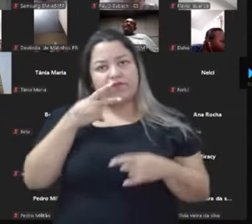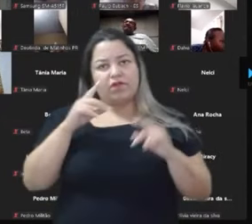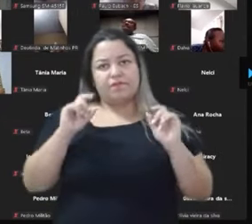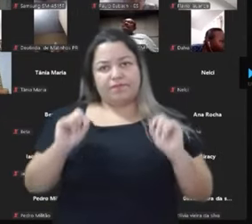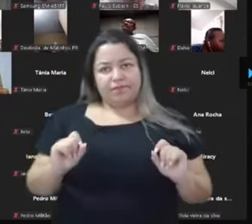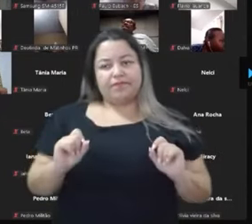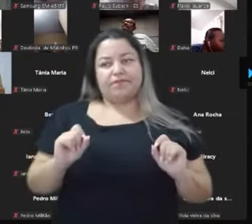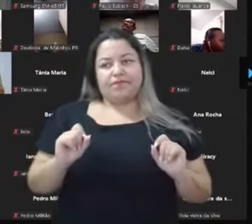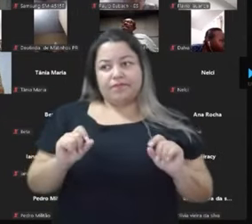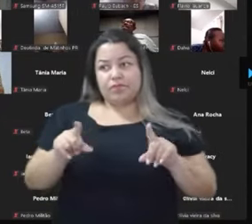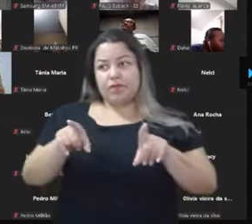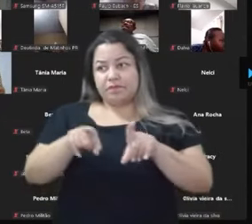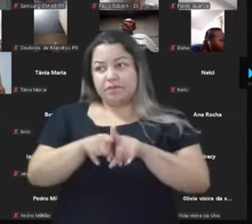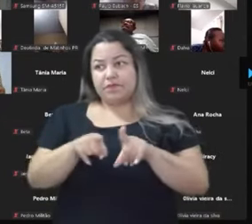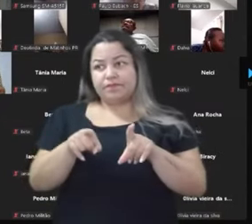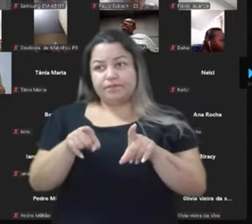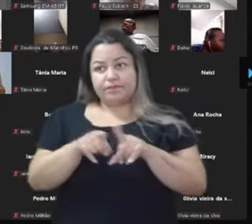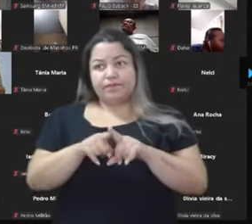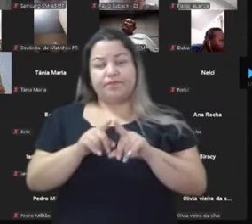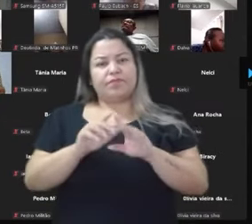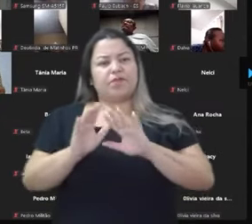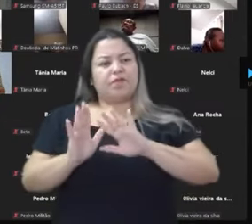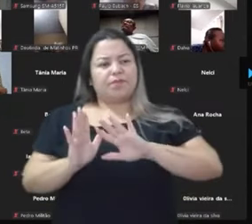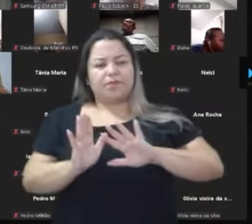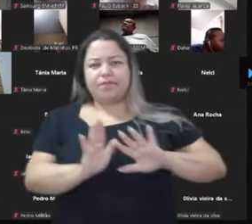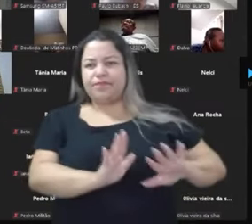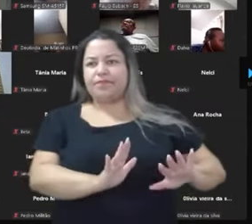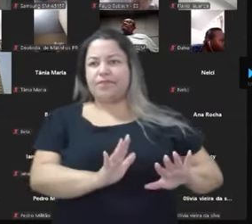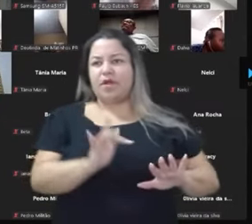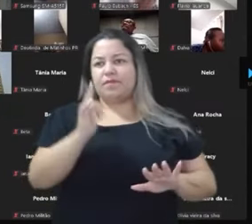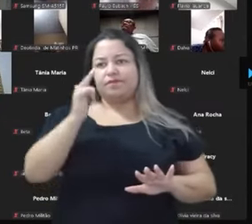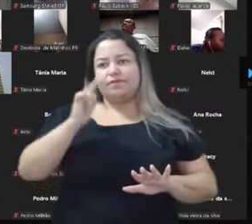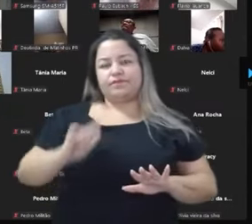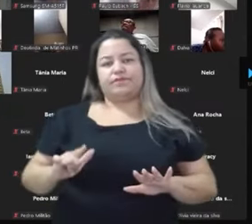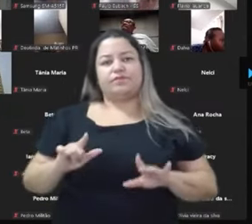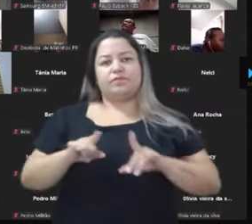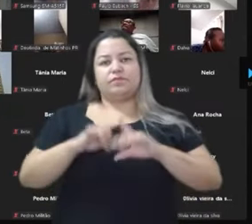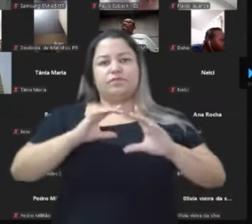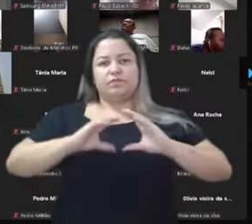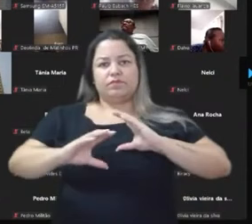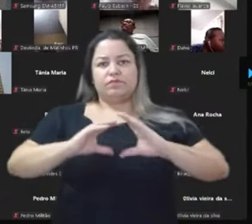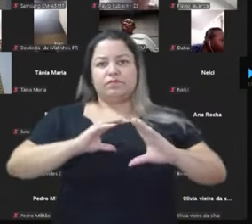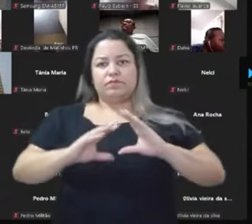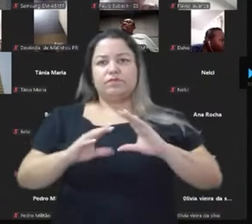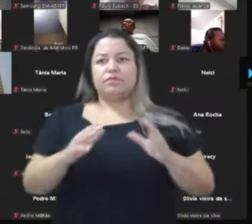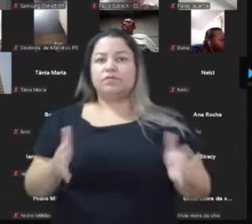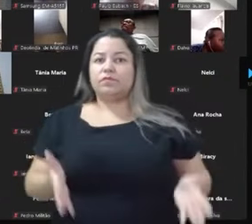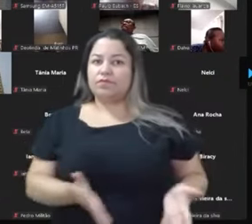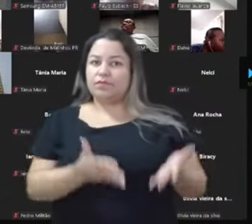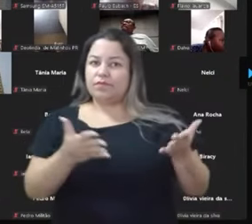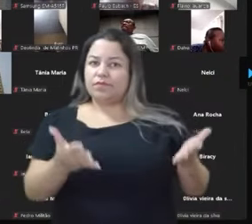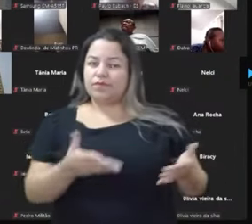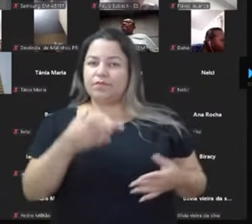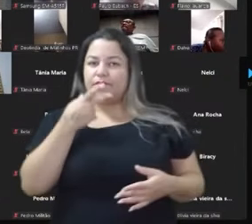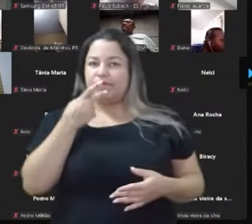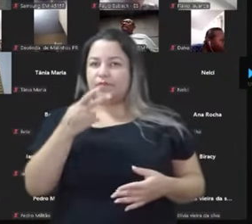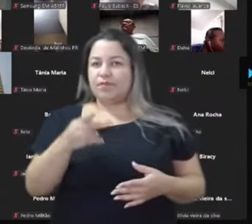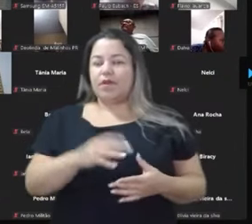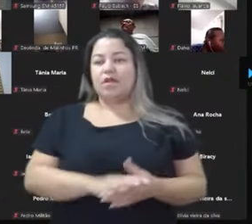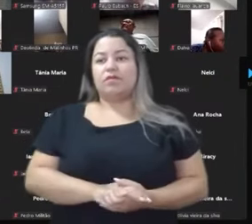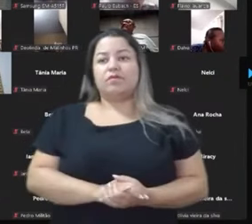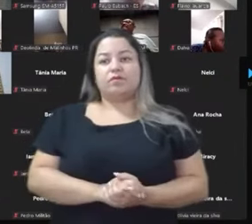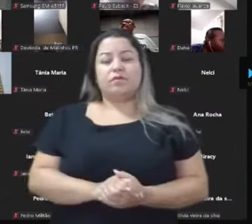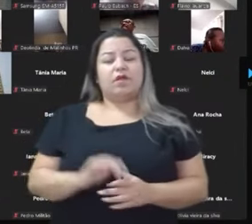aí ele empurrava, passava a boiada do outro lado e a comunicação dele ficava promovendo ali a fala dele e atacando a